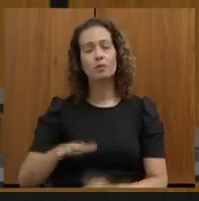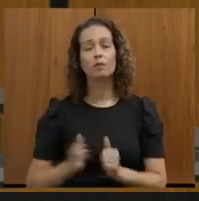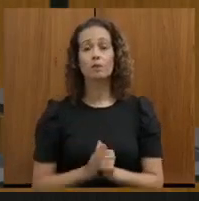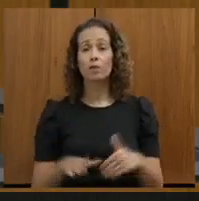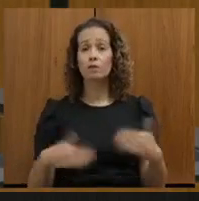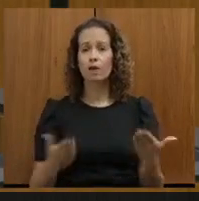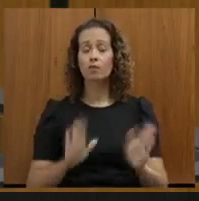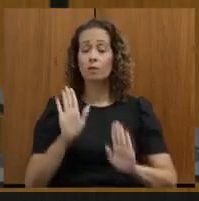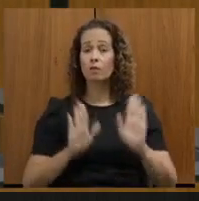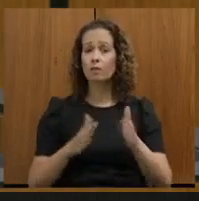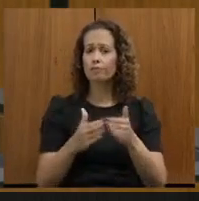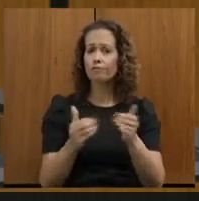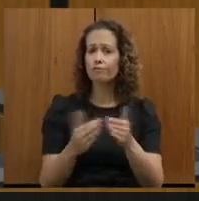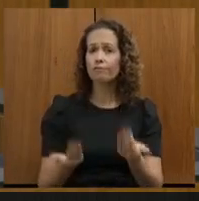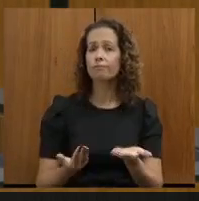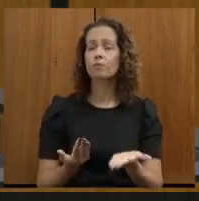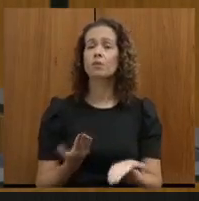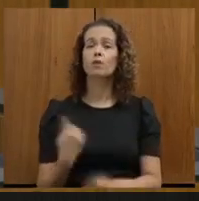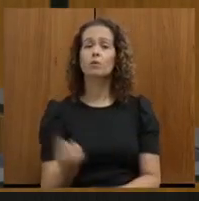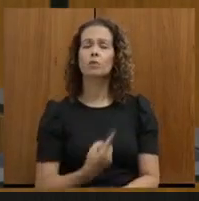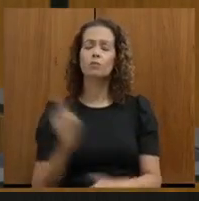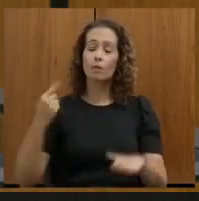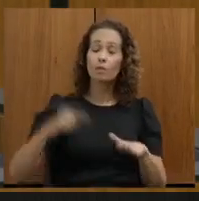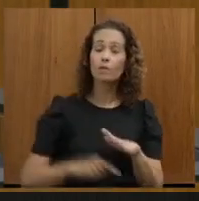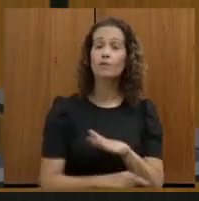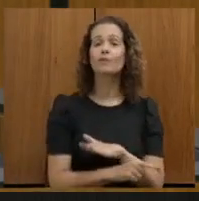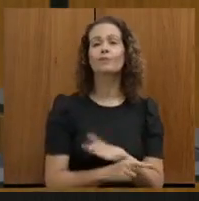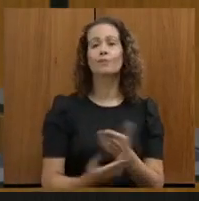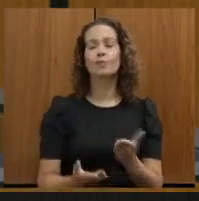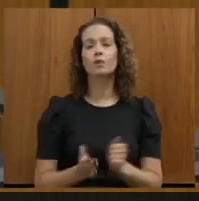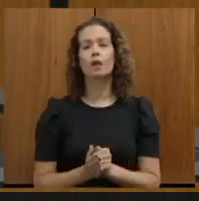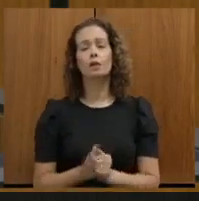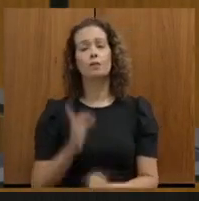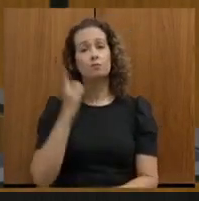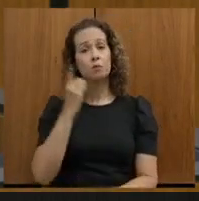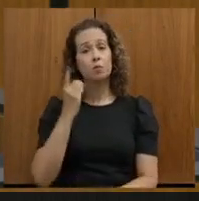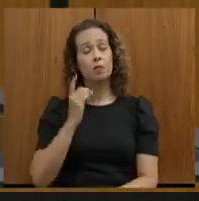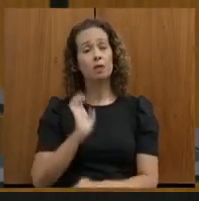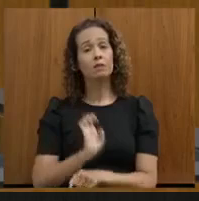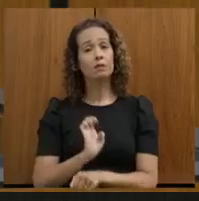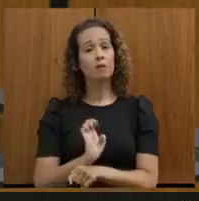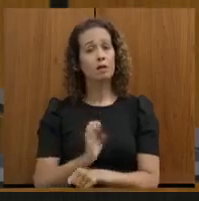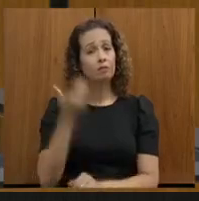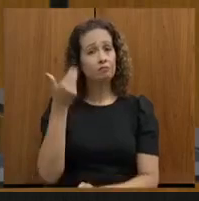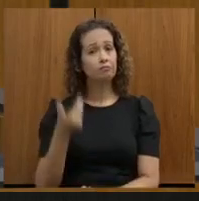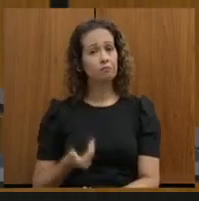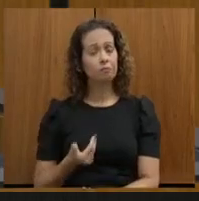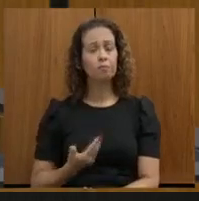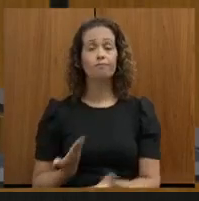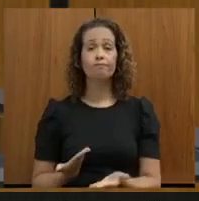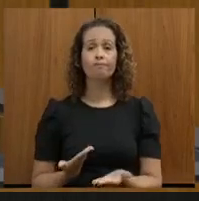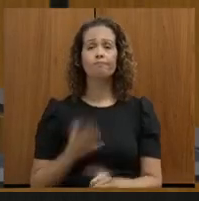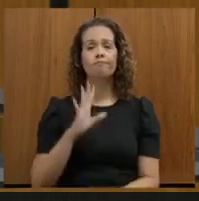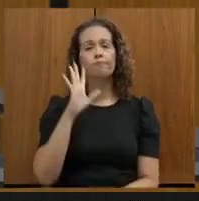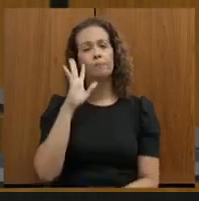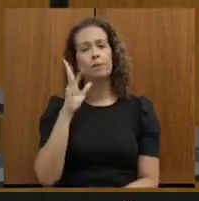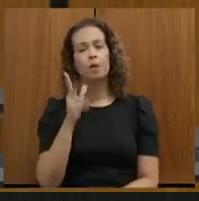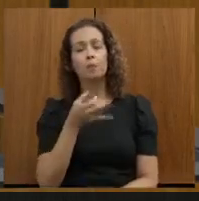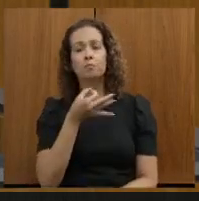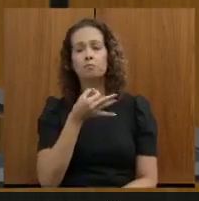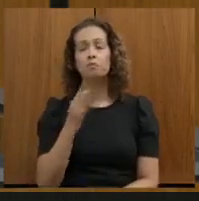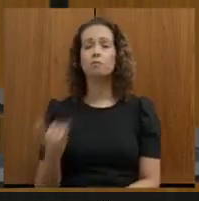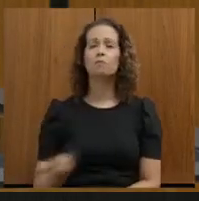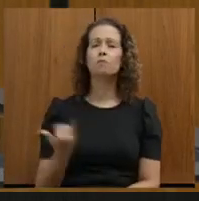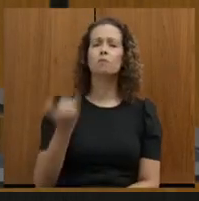aprofundar e registrar a minha preocupação enquanto deputada estadual com essa importante questão, que